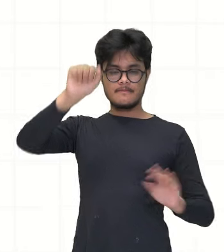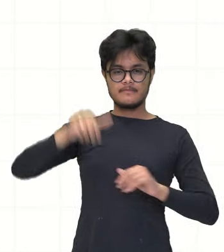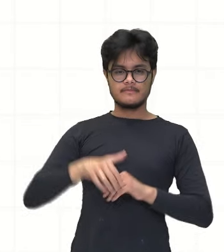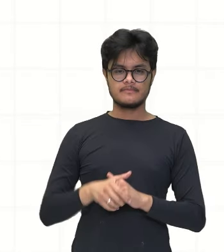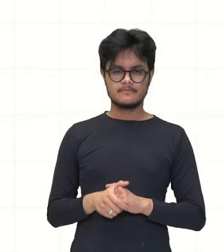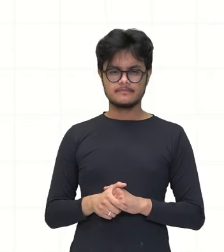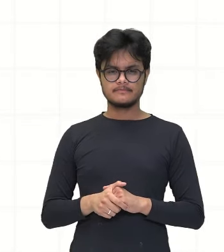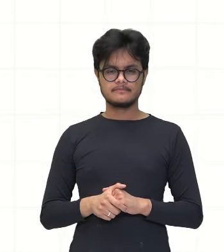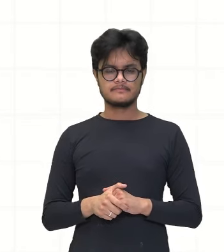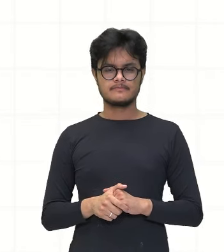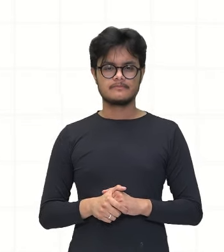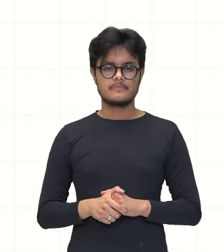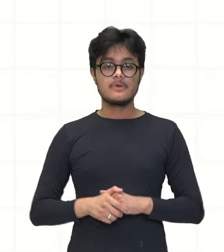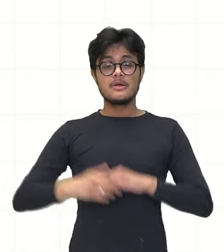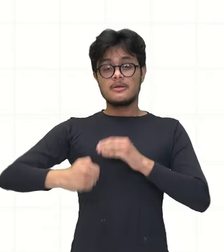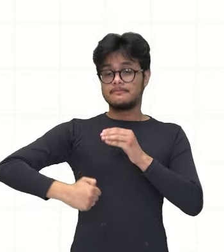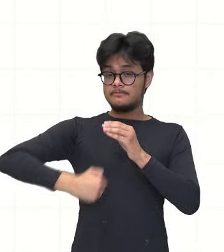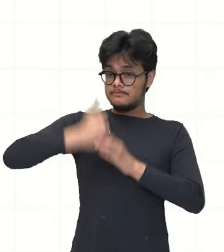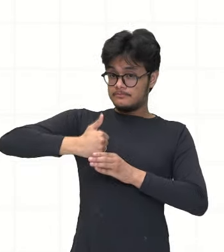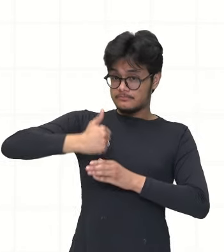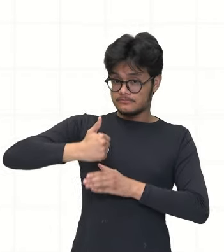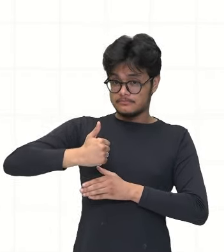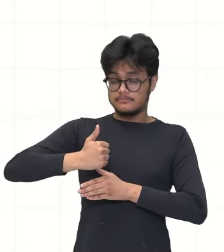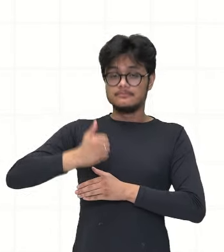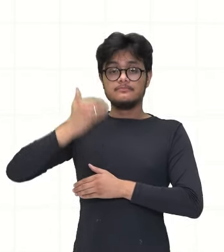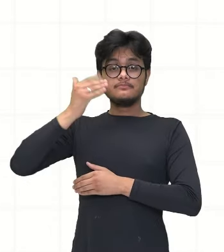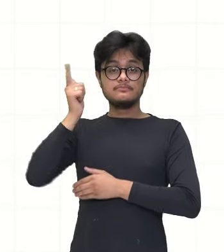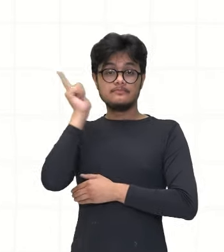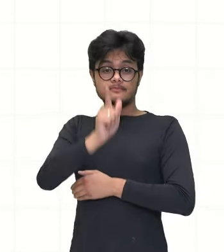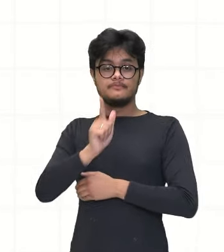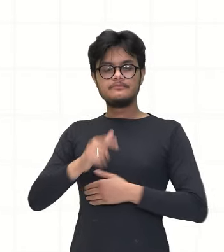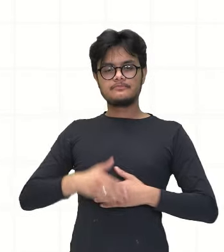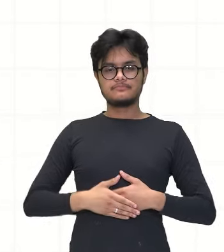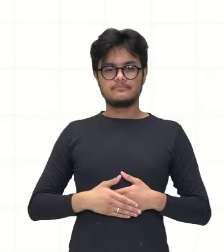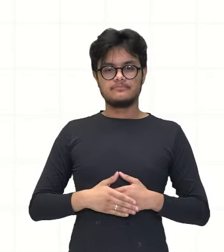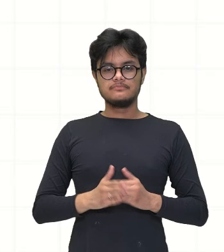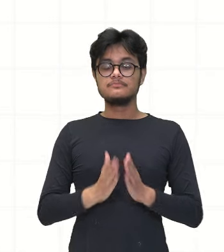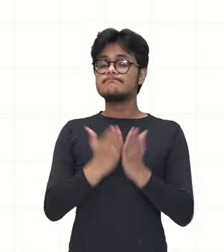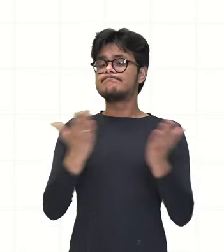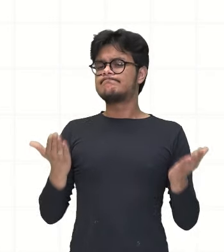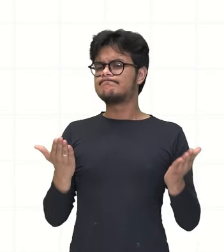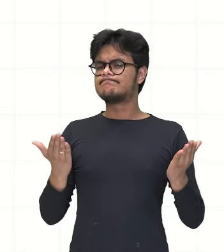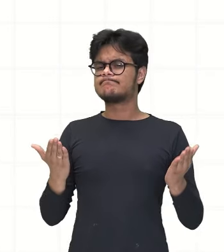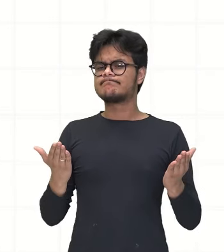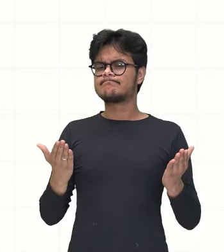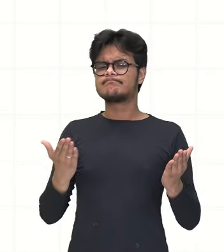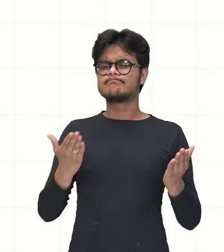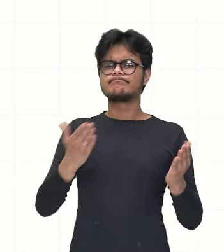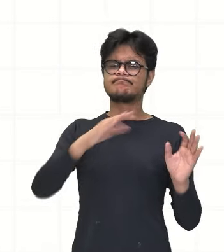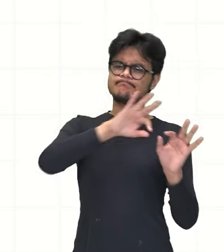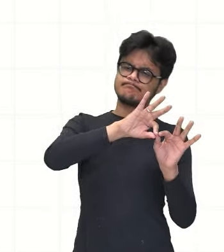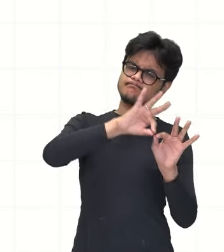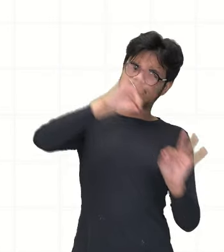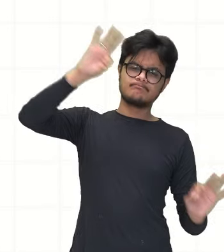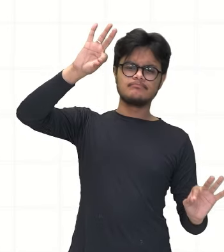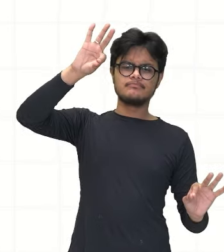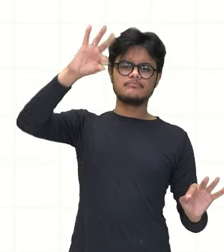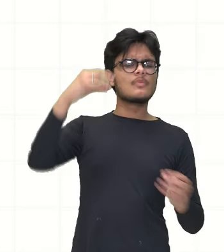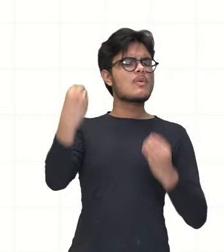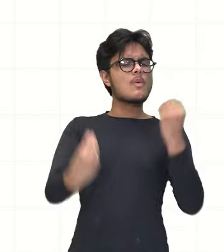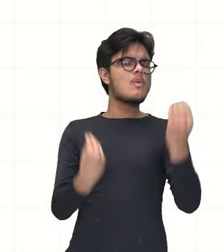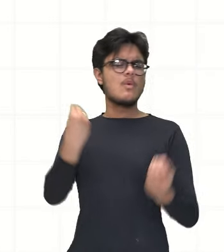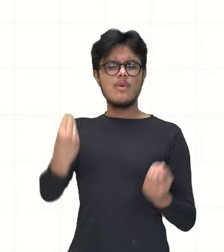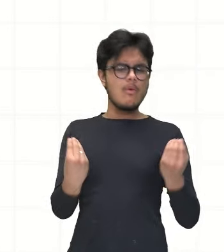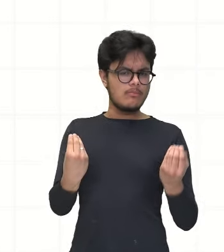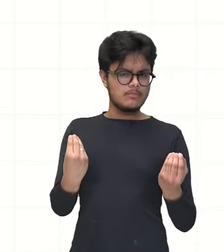Então, a primeira coisa para a gente saber essa distância é verificar como é que está essa reta aqui, né? Essa